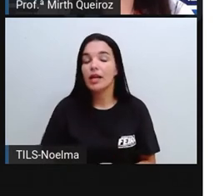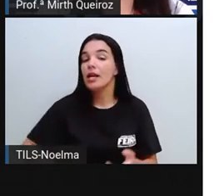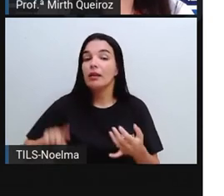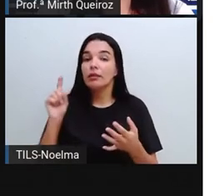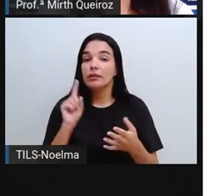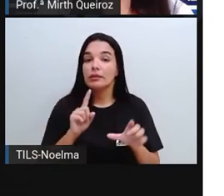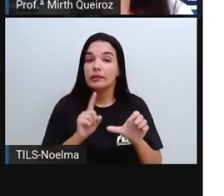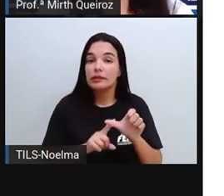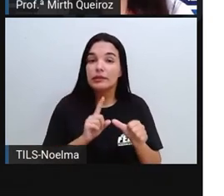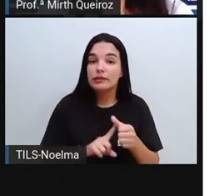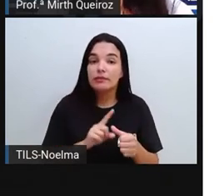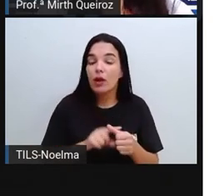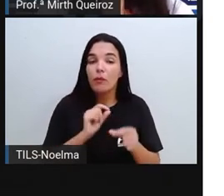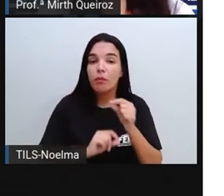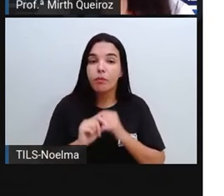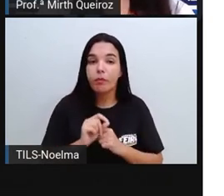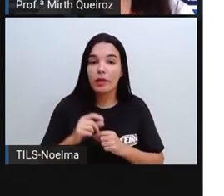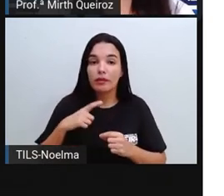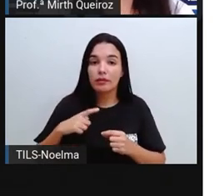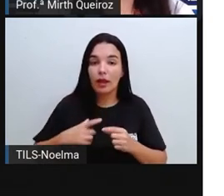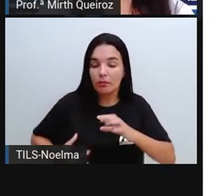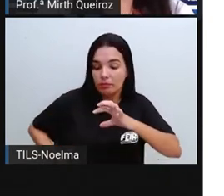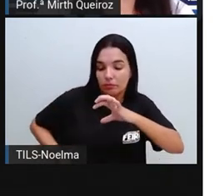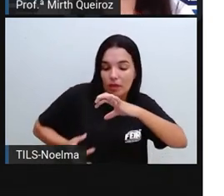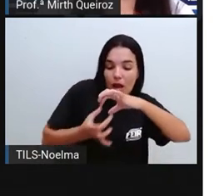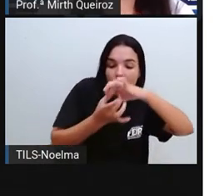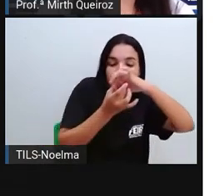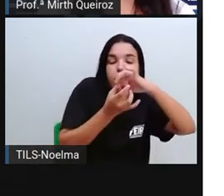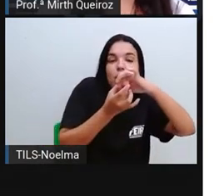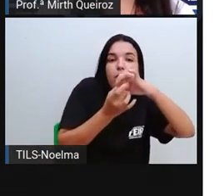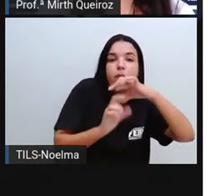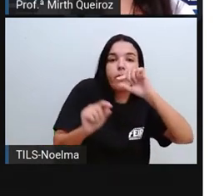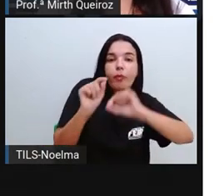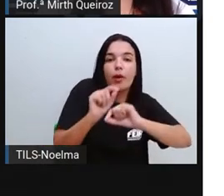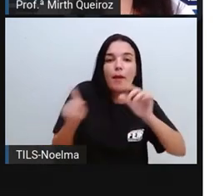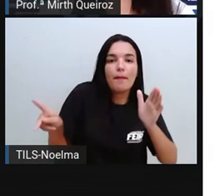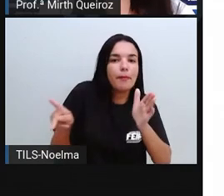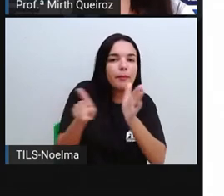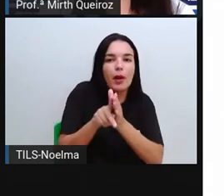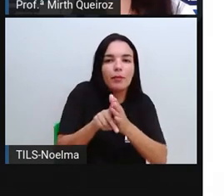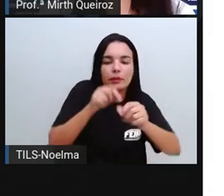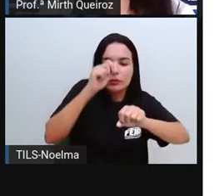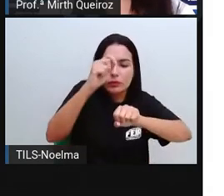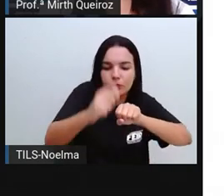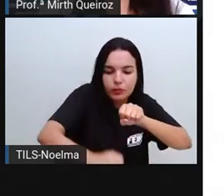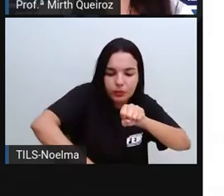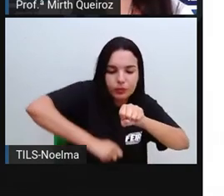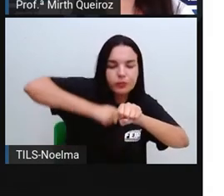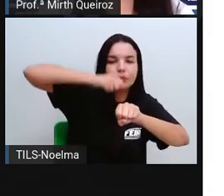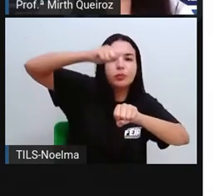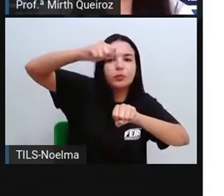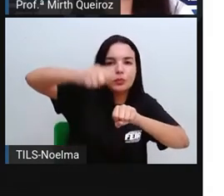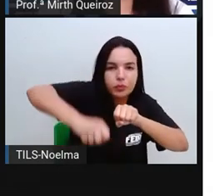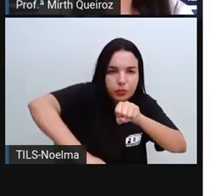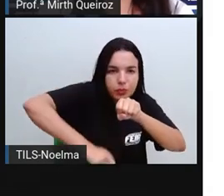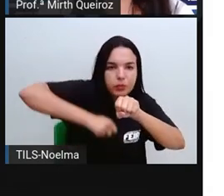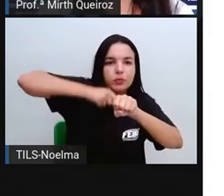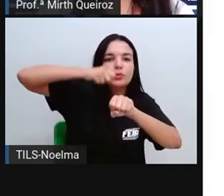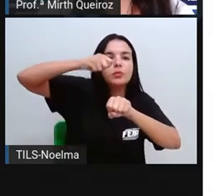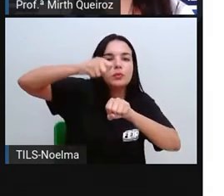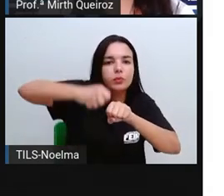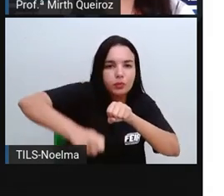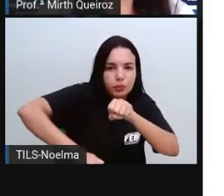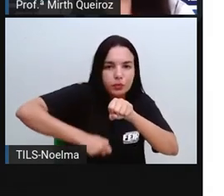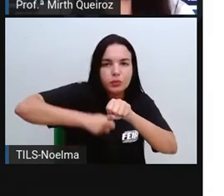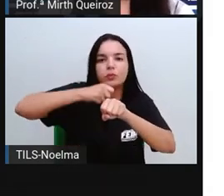turbina está unido a um gerador elétrico, que ao girar, vai converter essa energia mecânica, energia cinética,